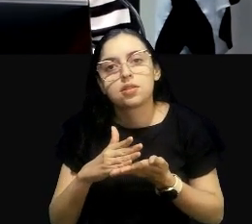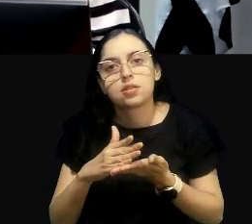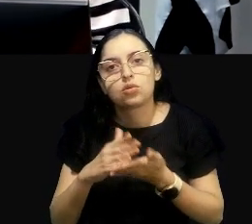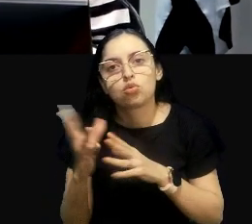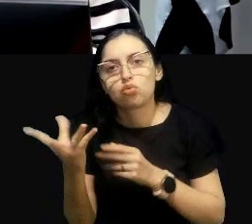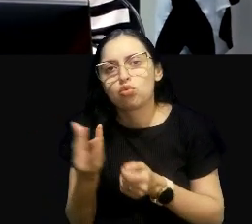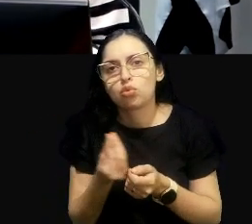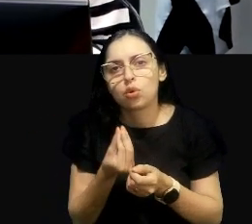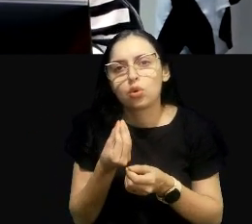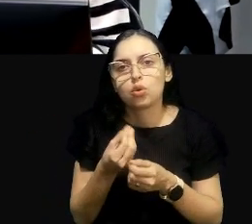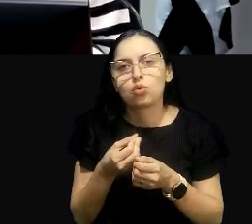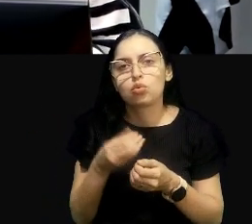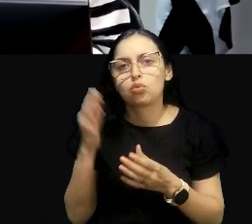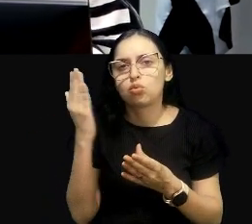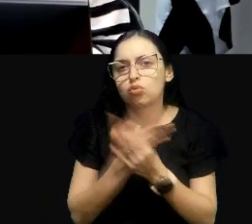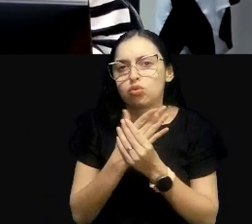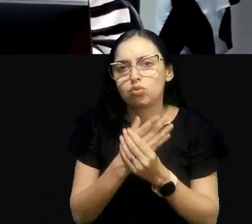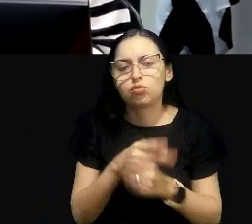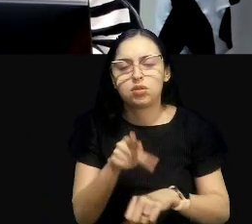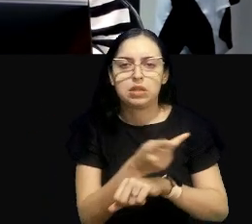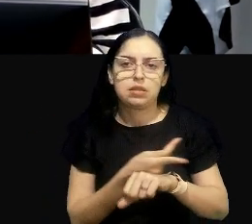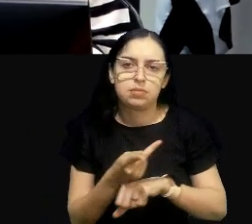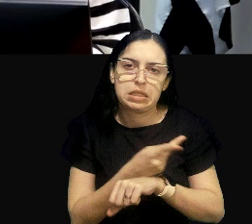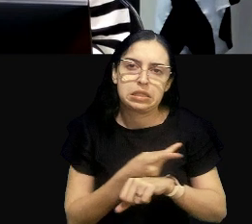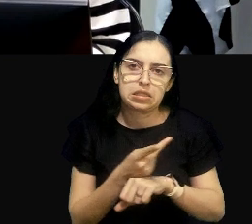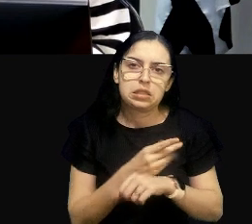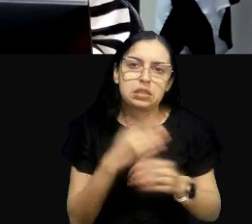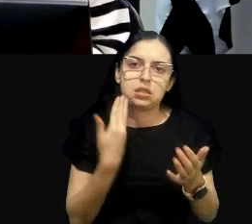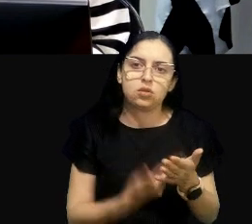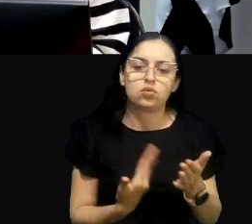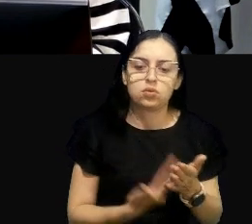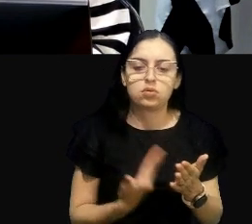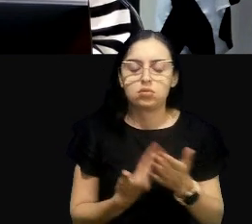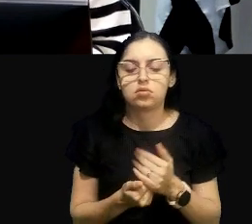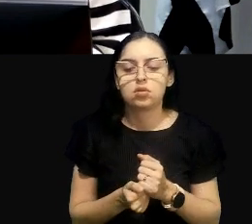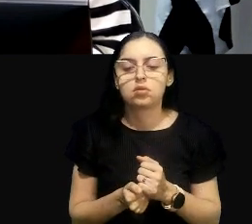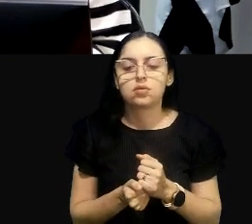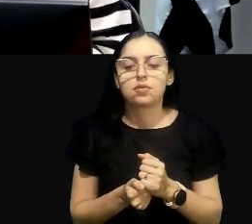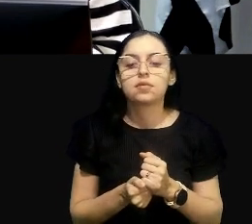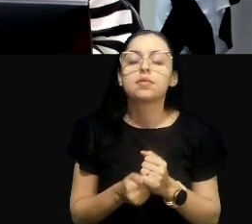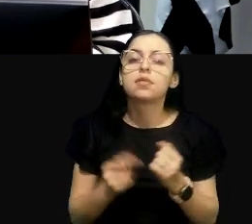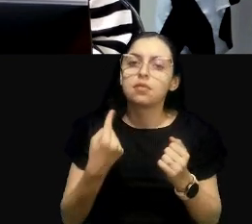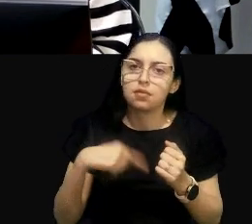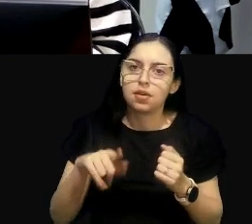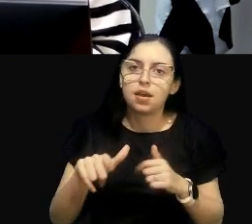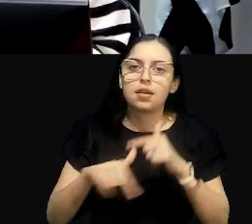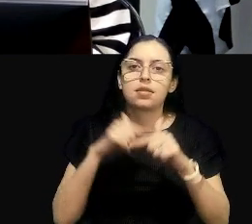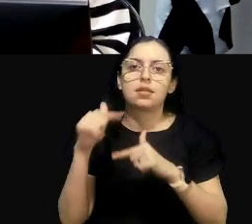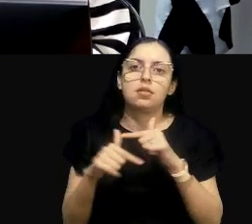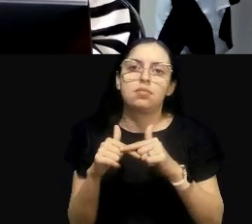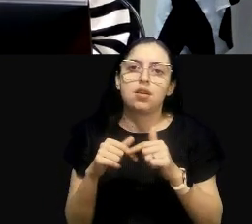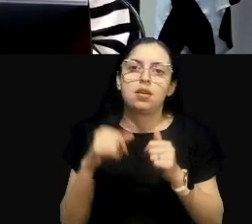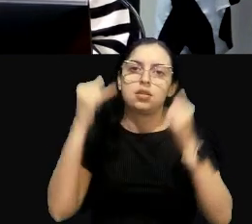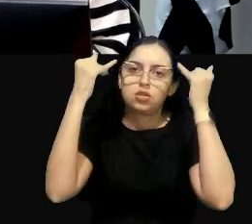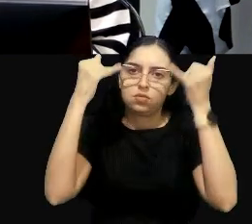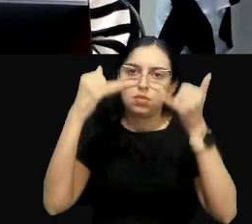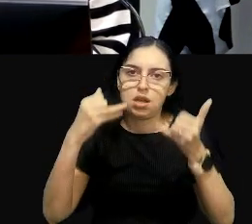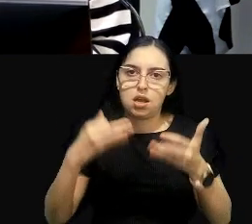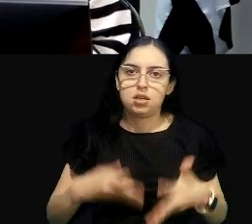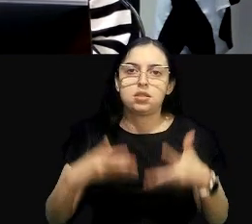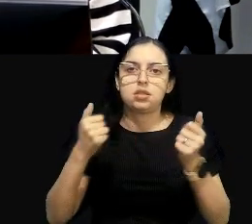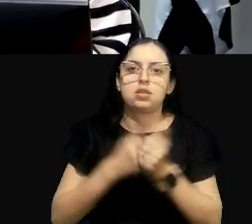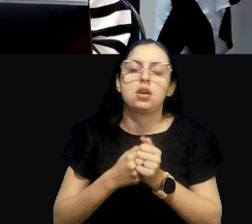todo esse material de estudo, de pesquisa mesmo, aí você vai fazer a descrição desse impacto